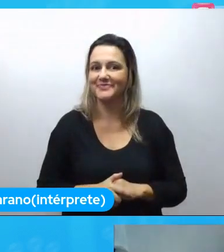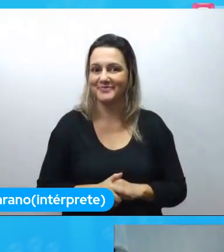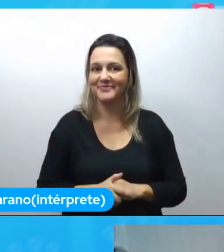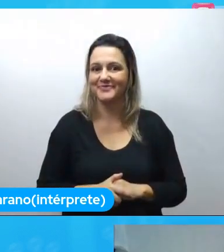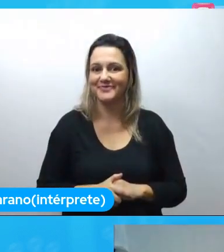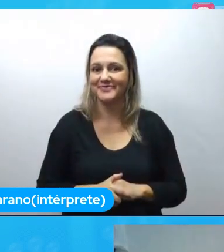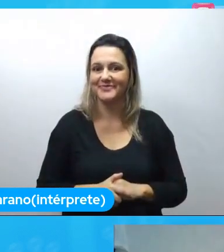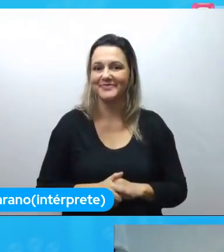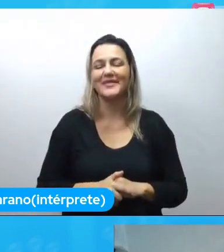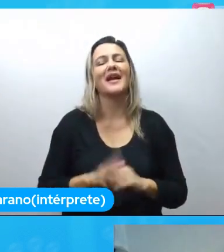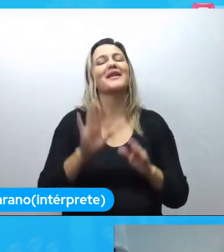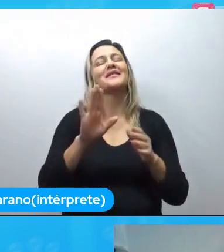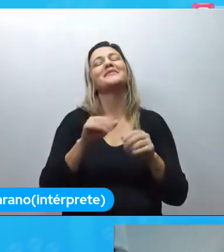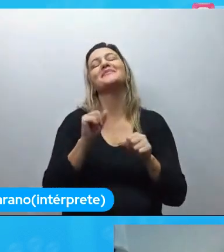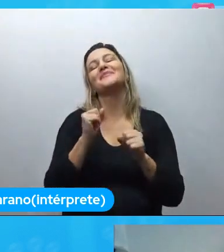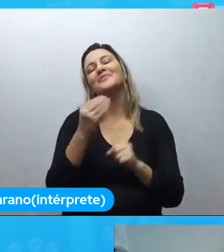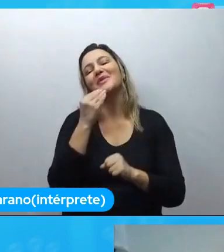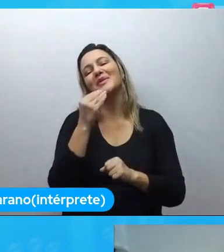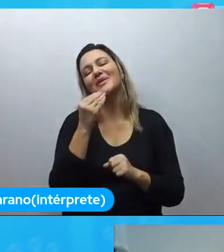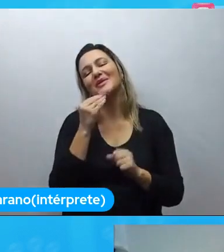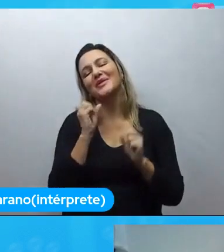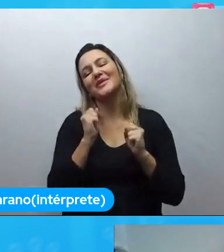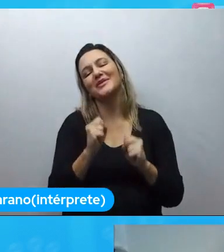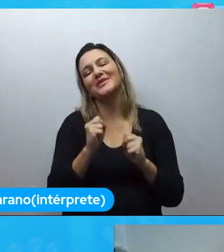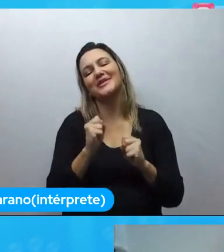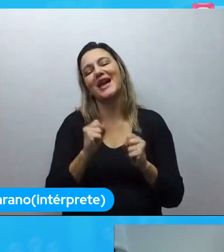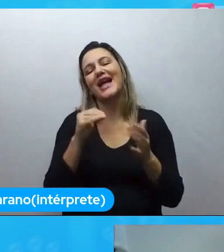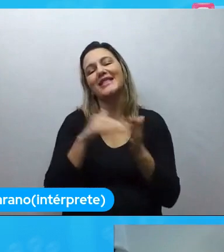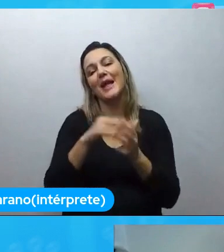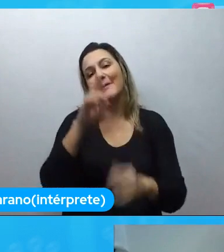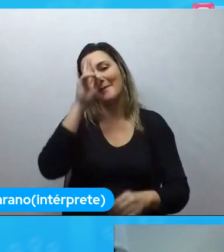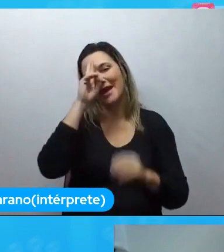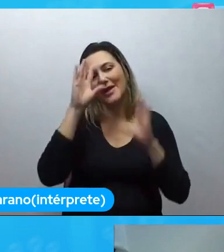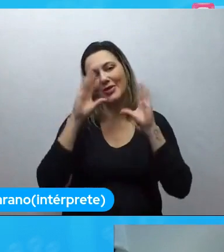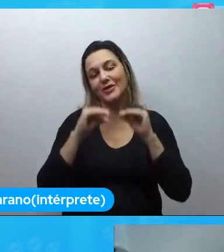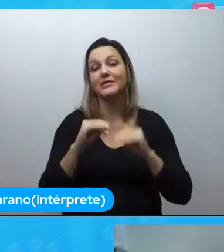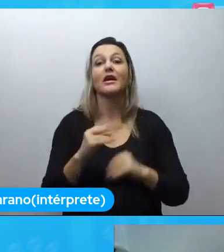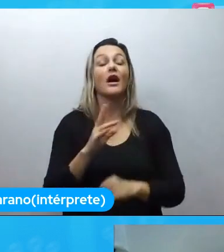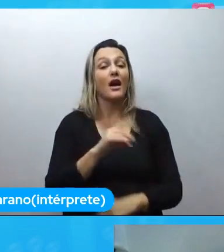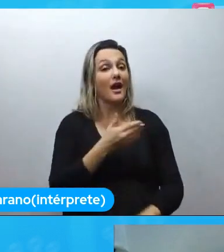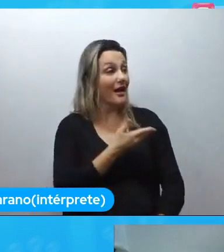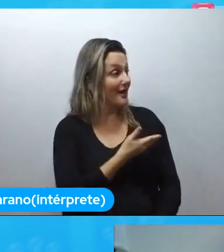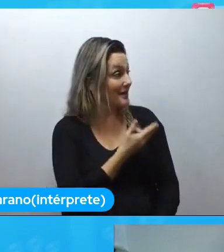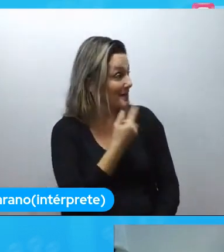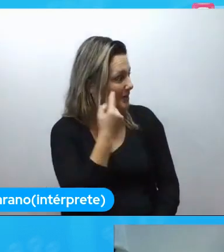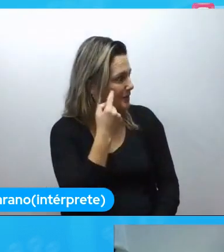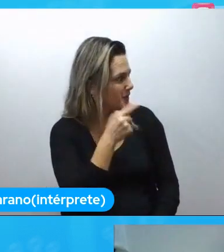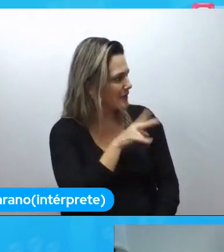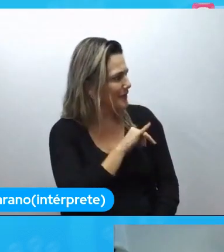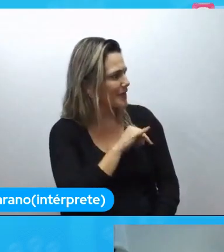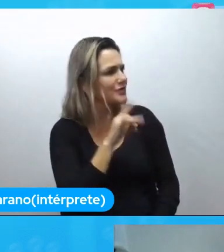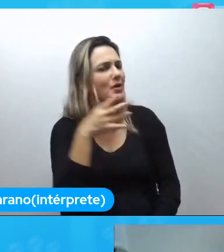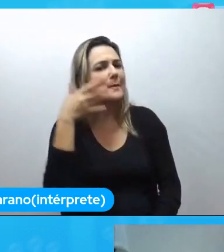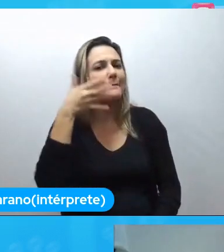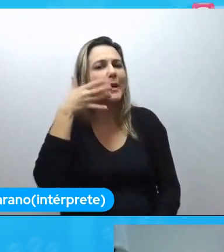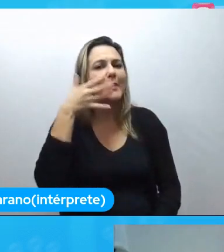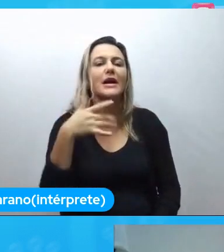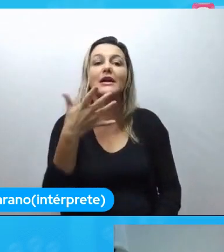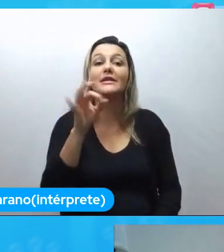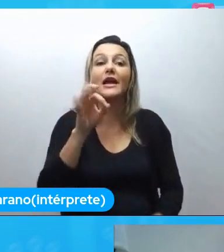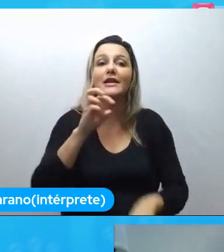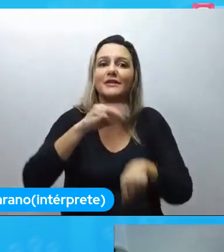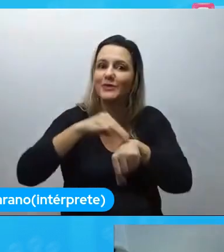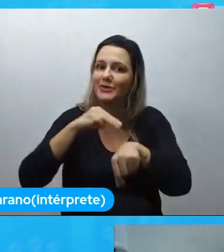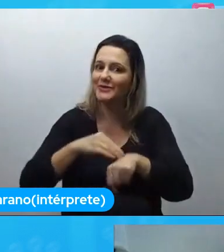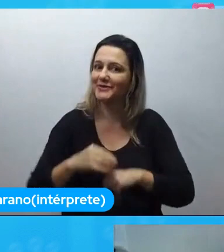meia noite Gabi estava dizendo acho que se eu vou falar 10 minutos se vai acabar não durou 10 minutos